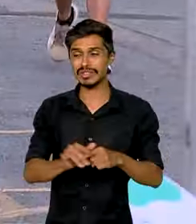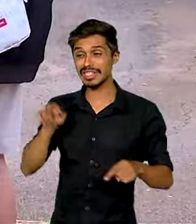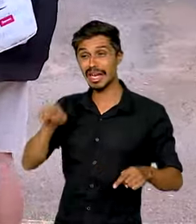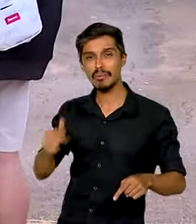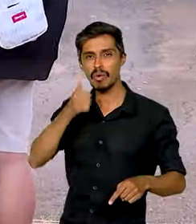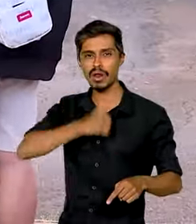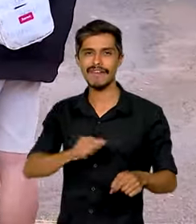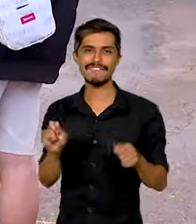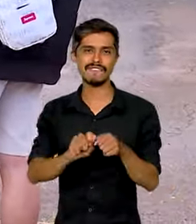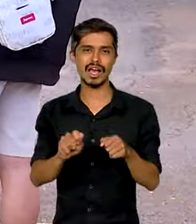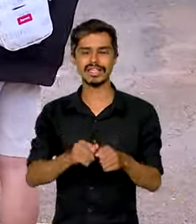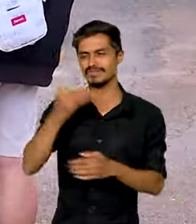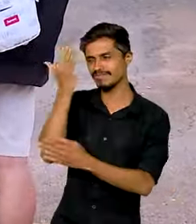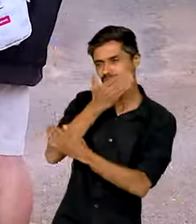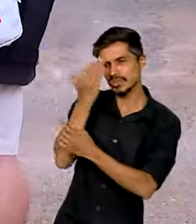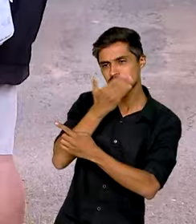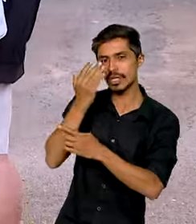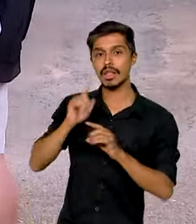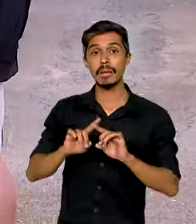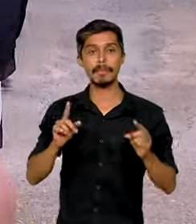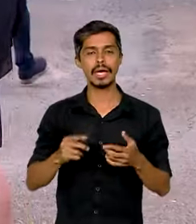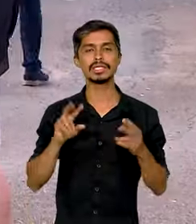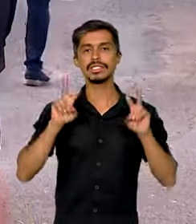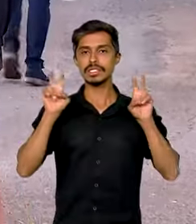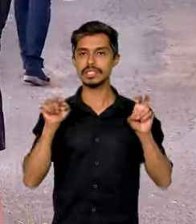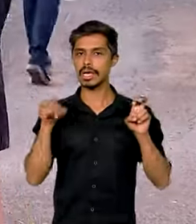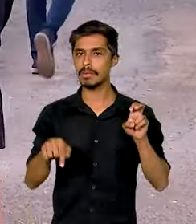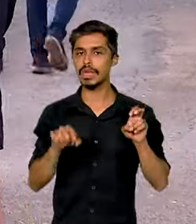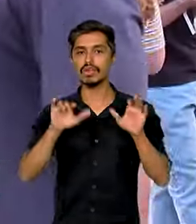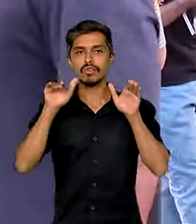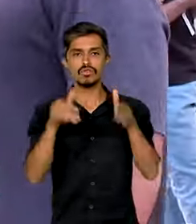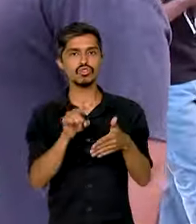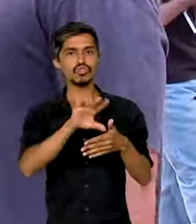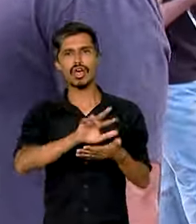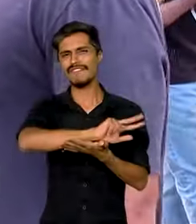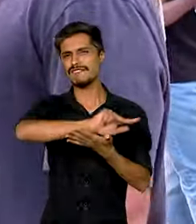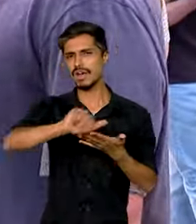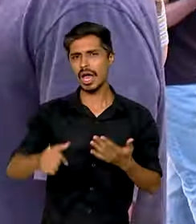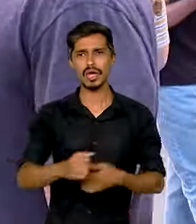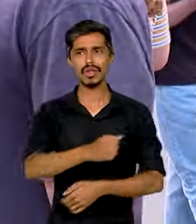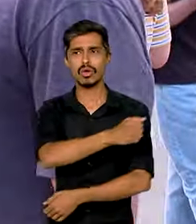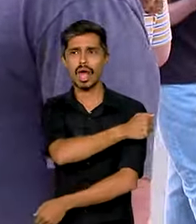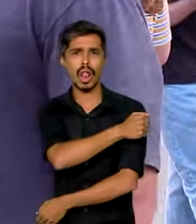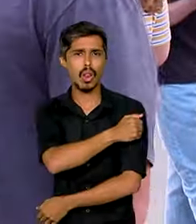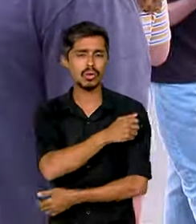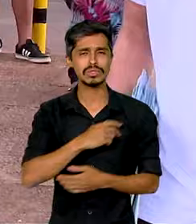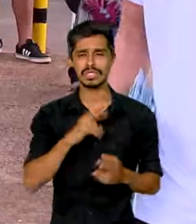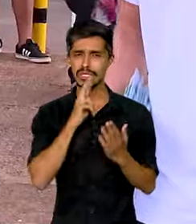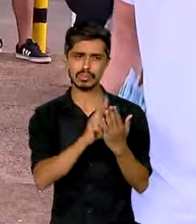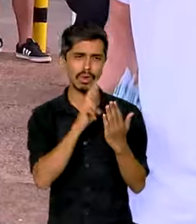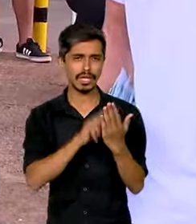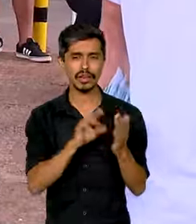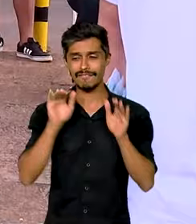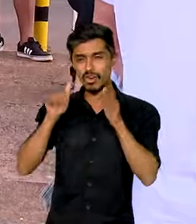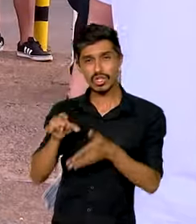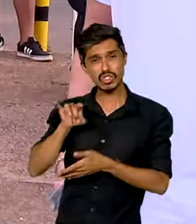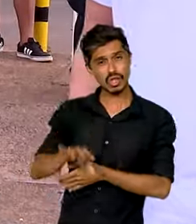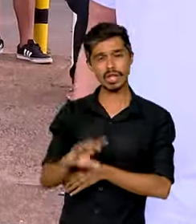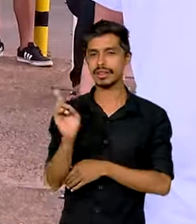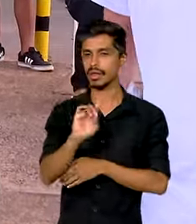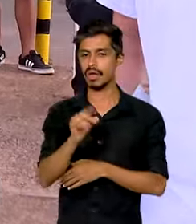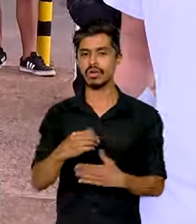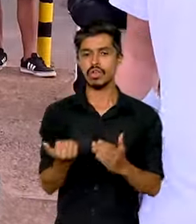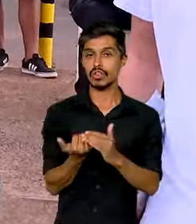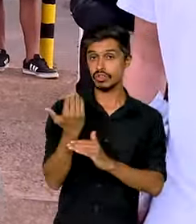mulher, mas a discussão não ficou restrita aos milhares de estudantes que responderam à prova. Do lado de